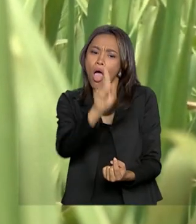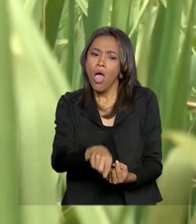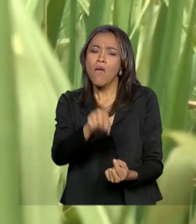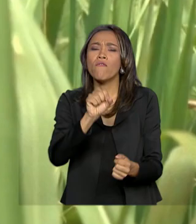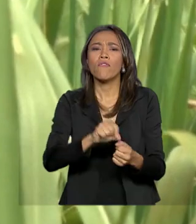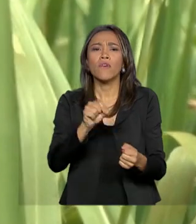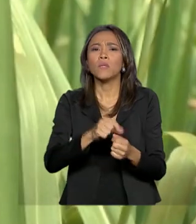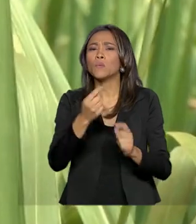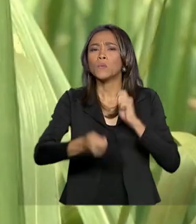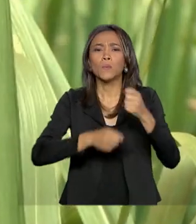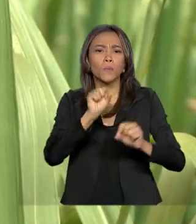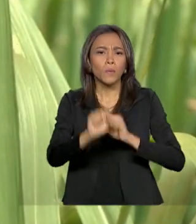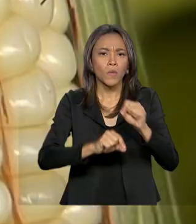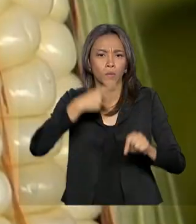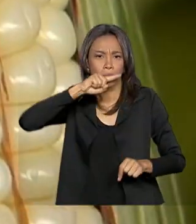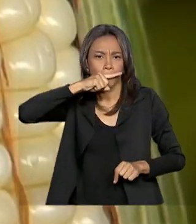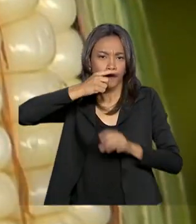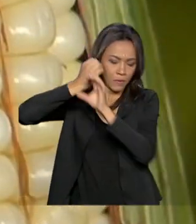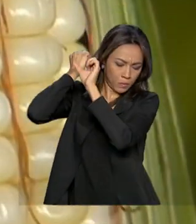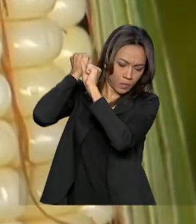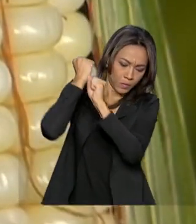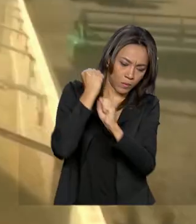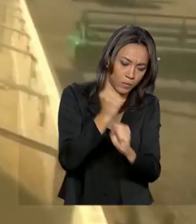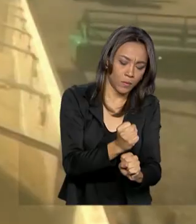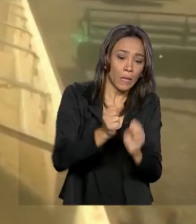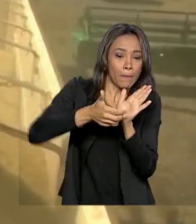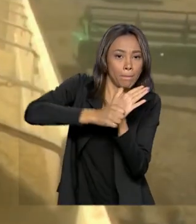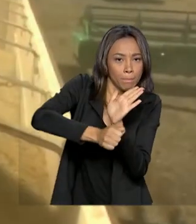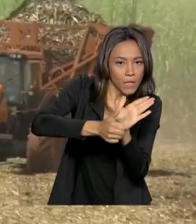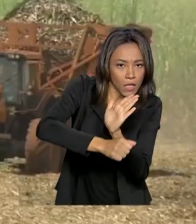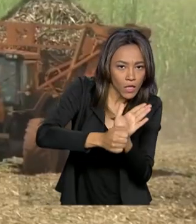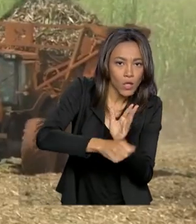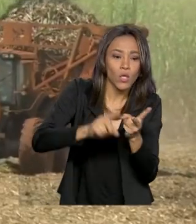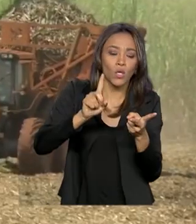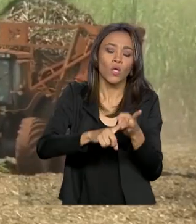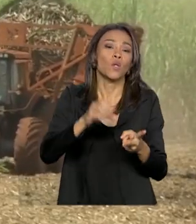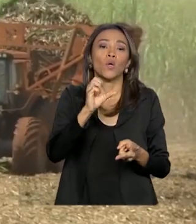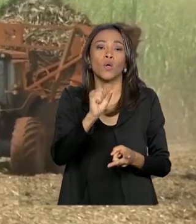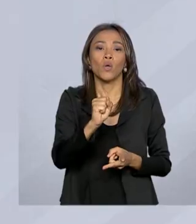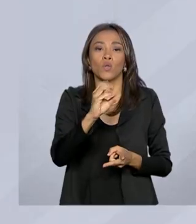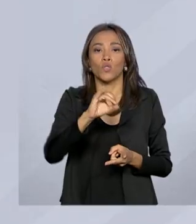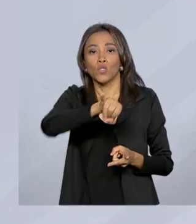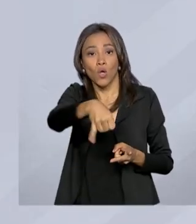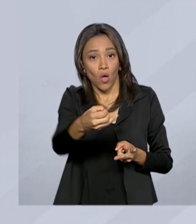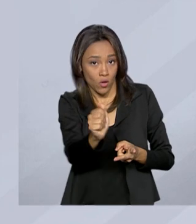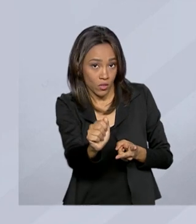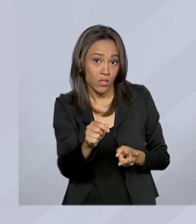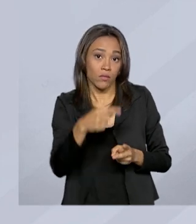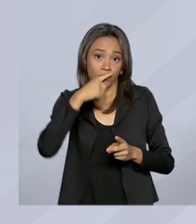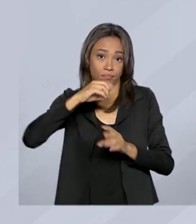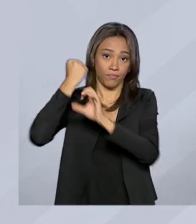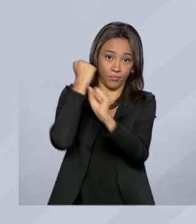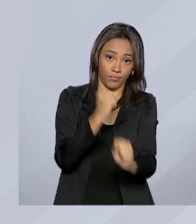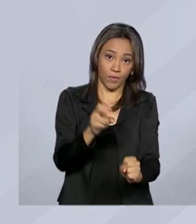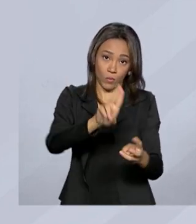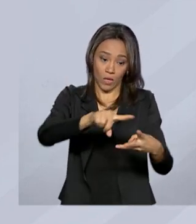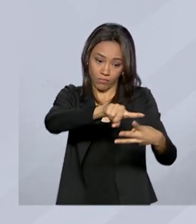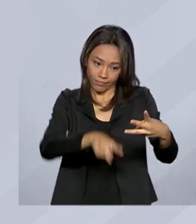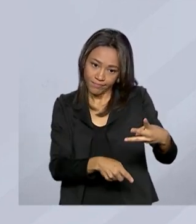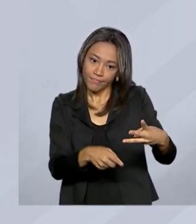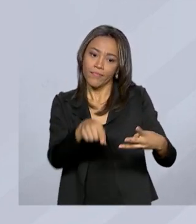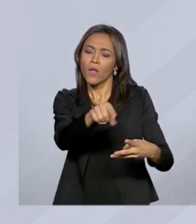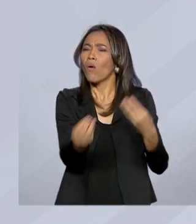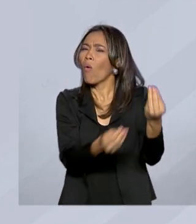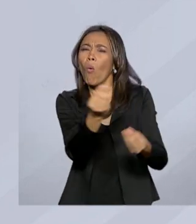fabricados a partir de vegetais, como milho, soja e cana-de-açúcar. O programa vai funcionar assim.